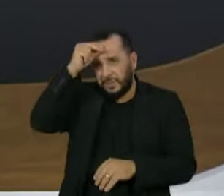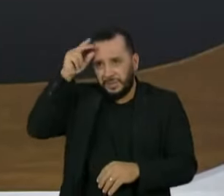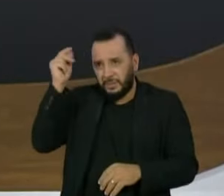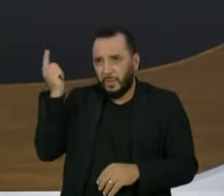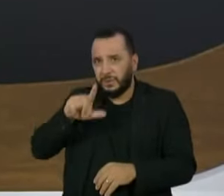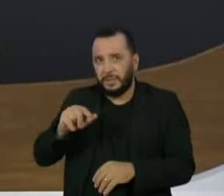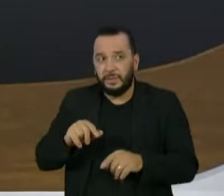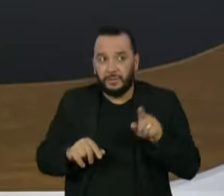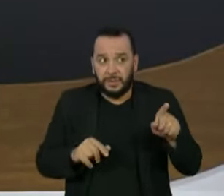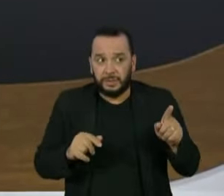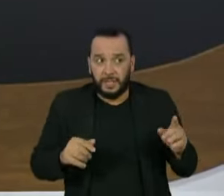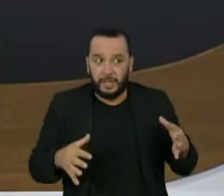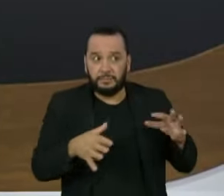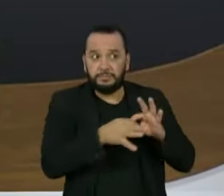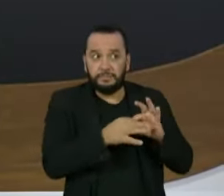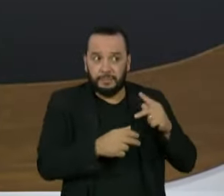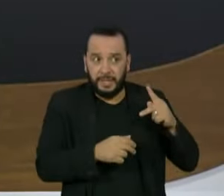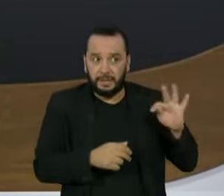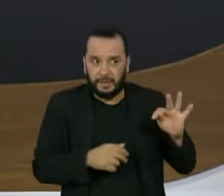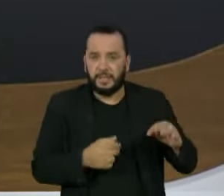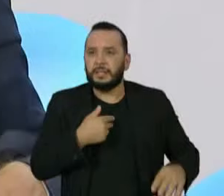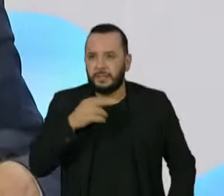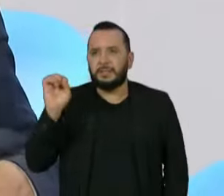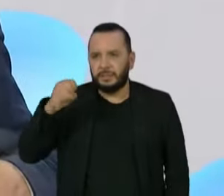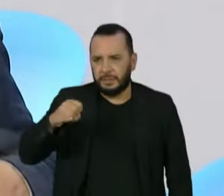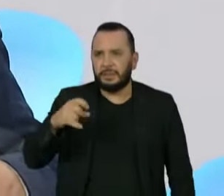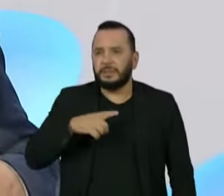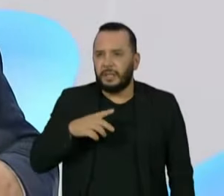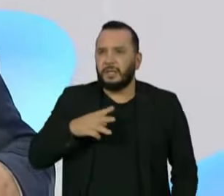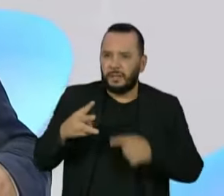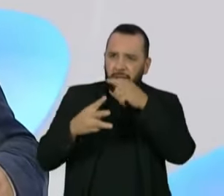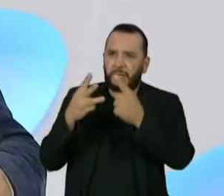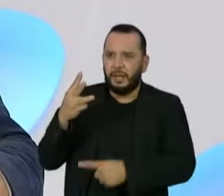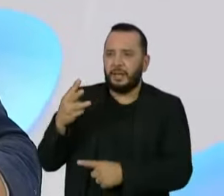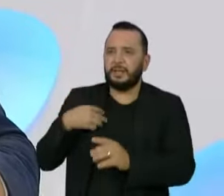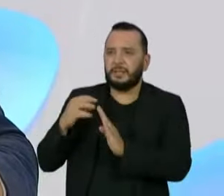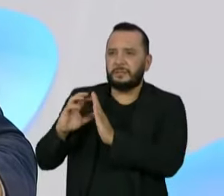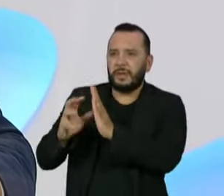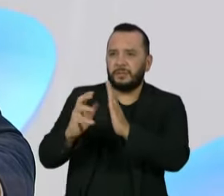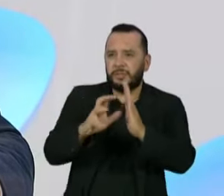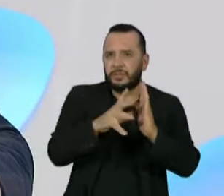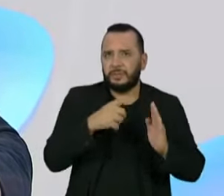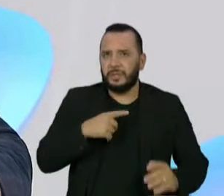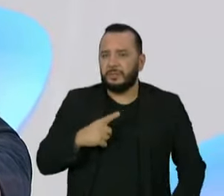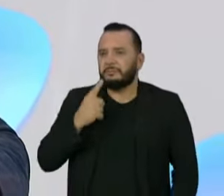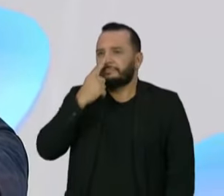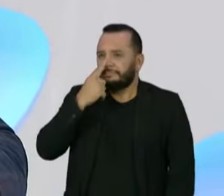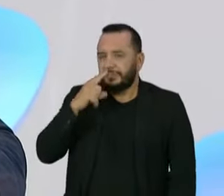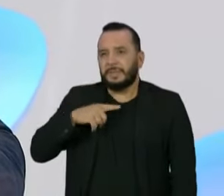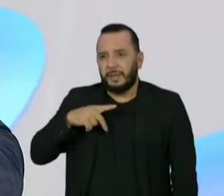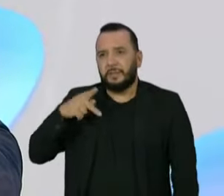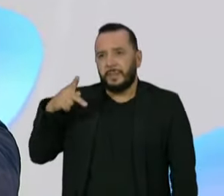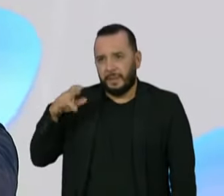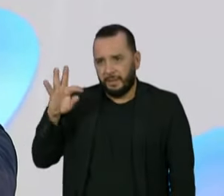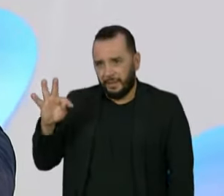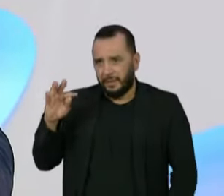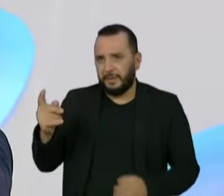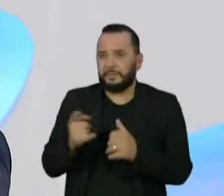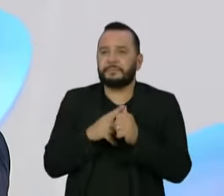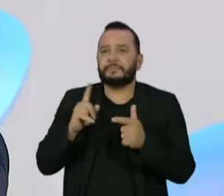do senhor se filiar ao PT? Ah, sim. Tem três partidos nos quais eu me identifico ideologicamente. É o Partido dos Trabalhadores,